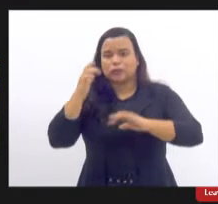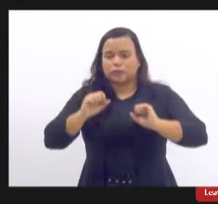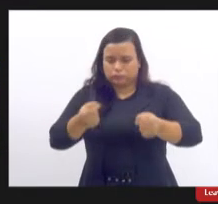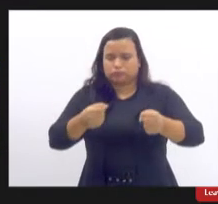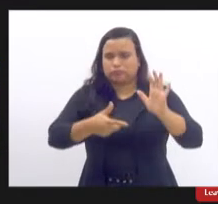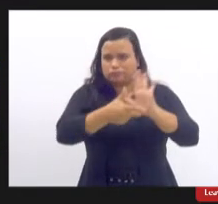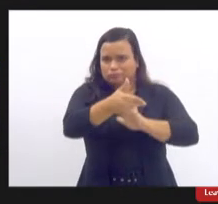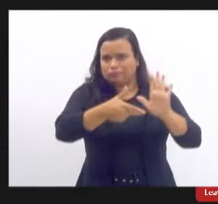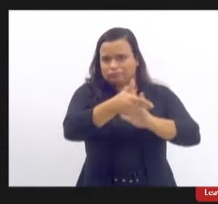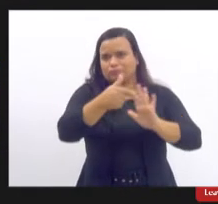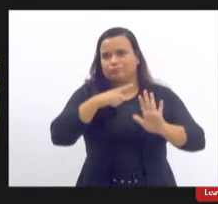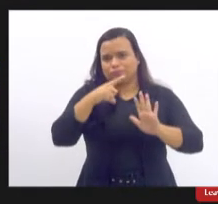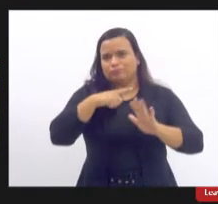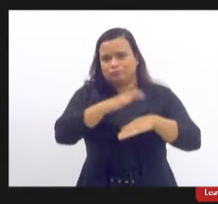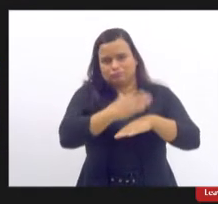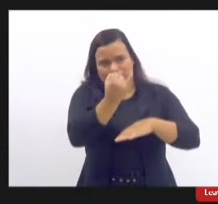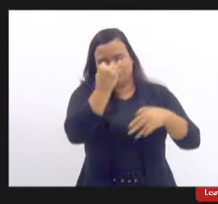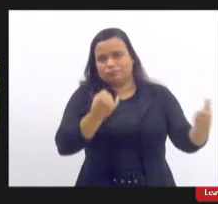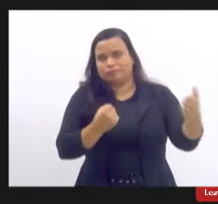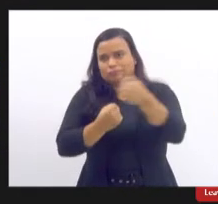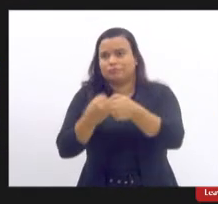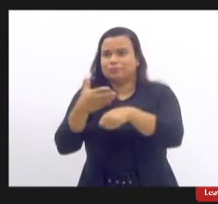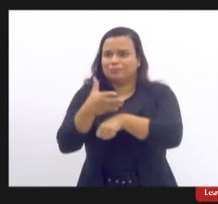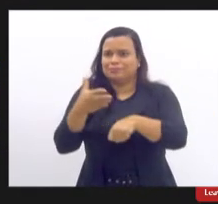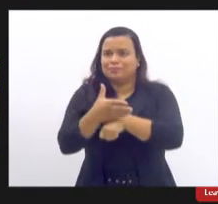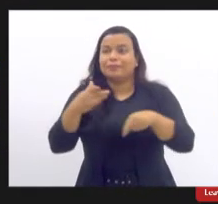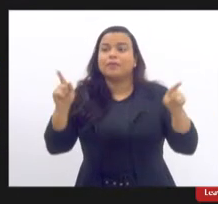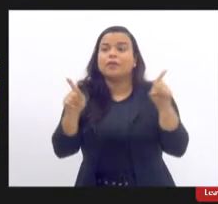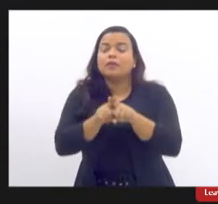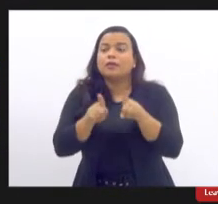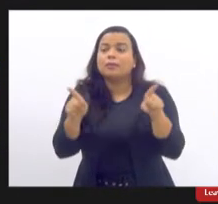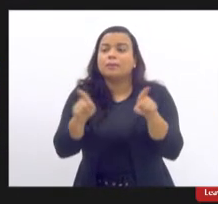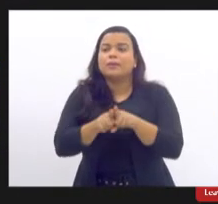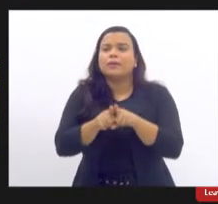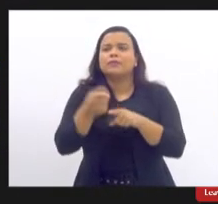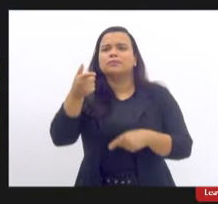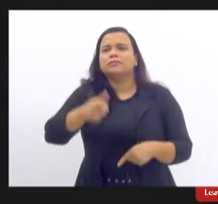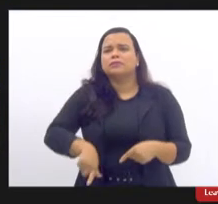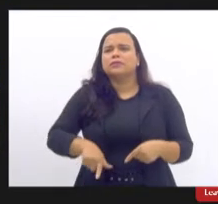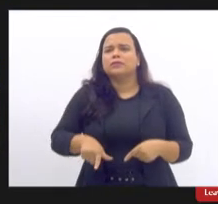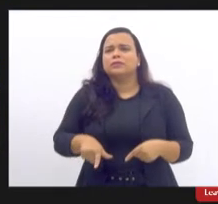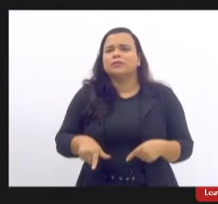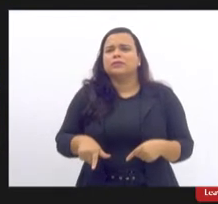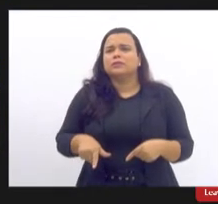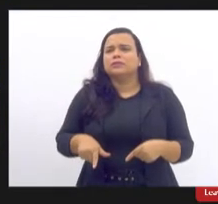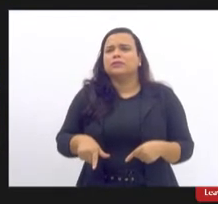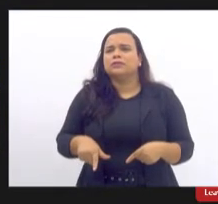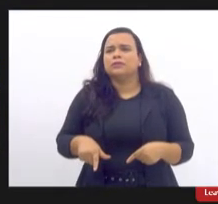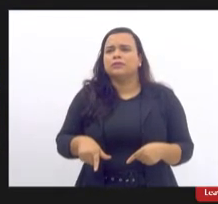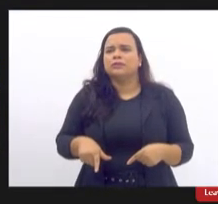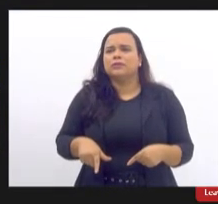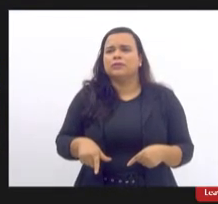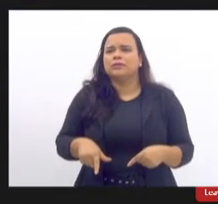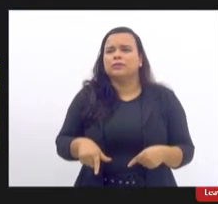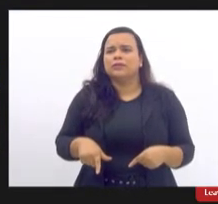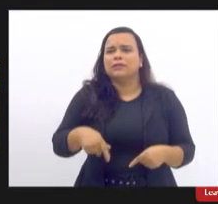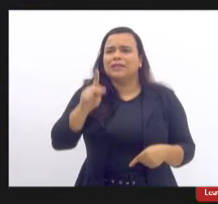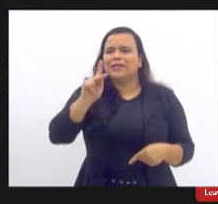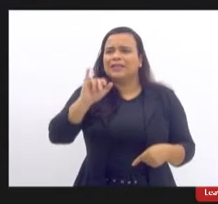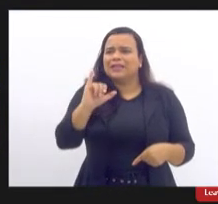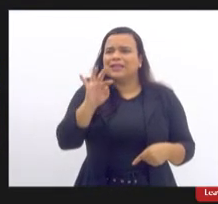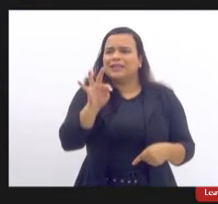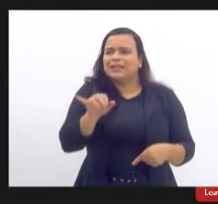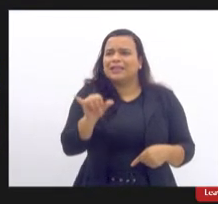E a Kit, Kit Crawford, Superintendente de